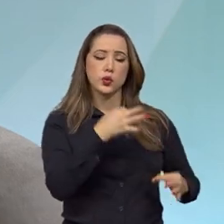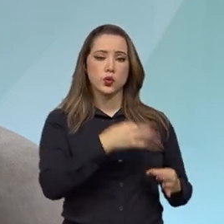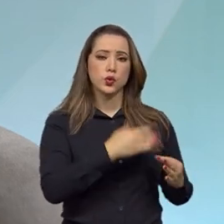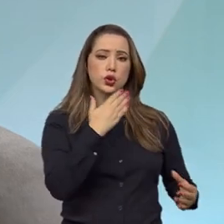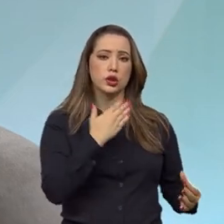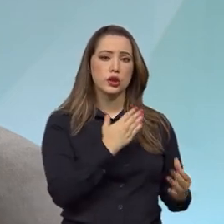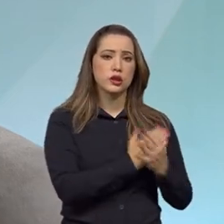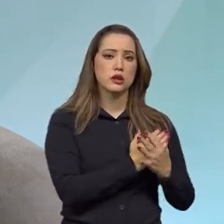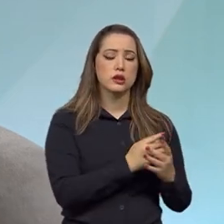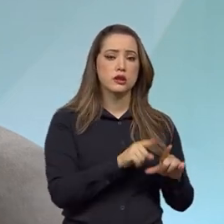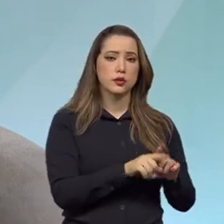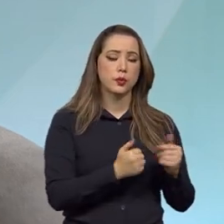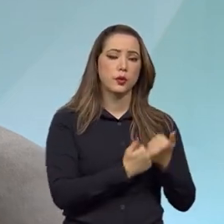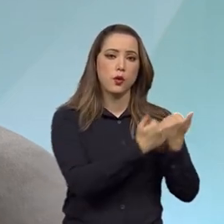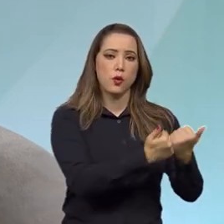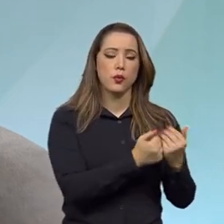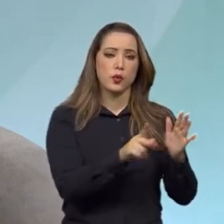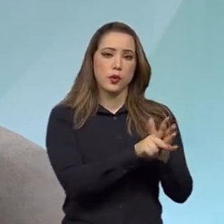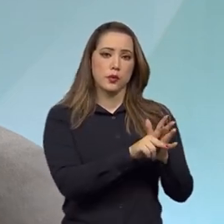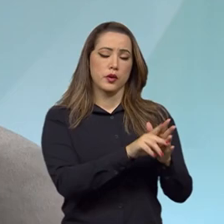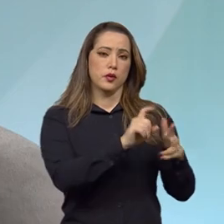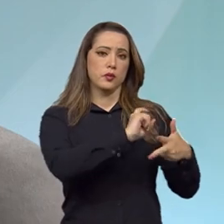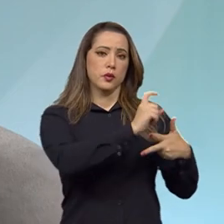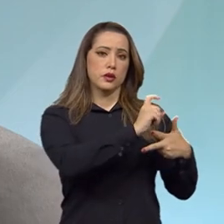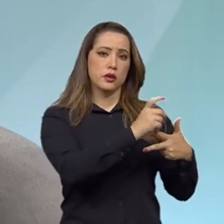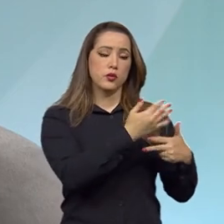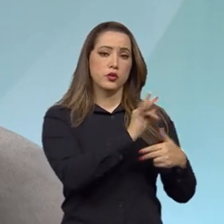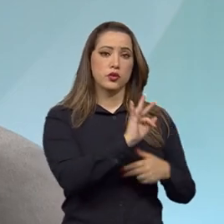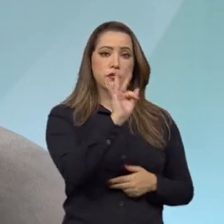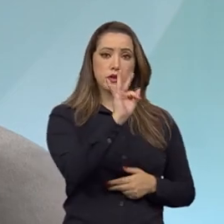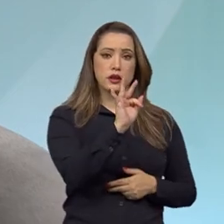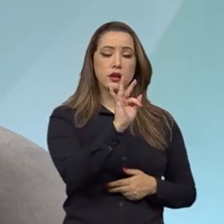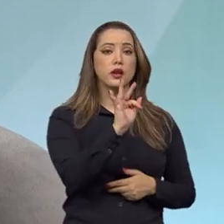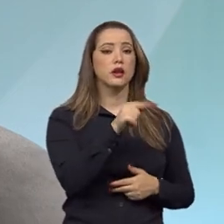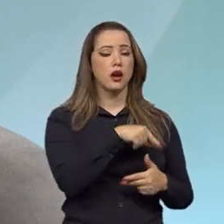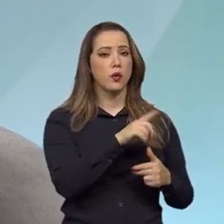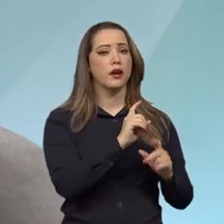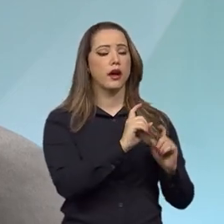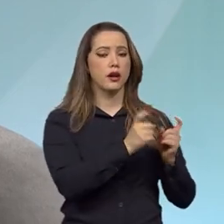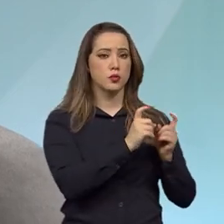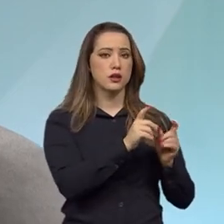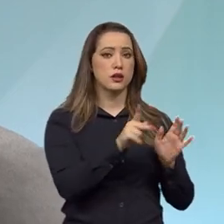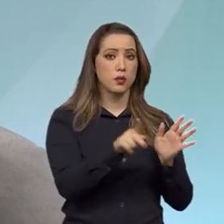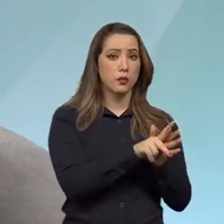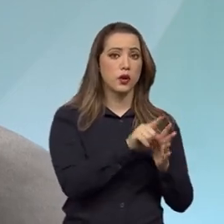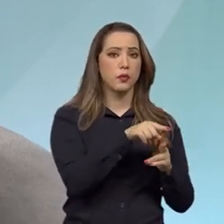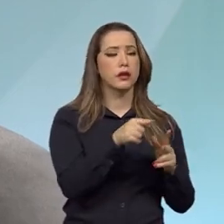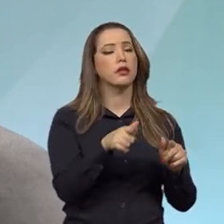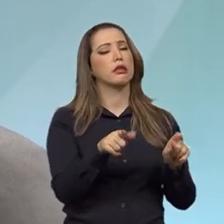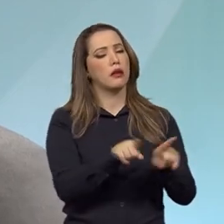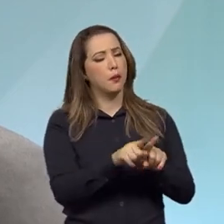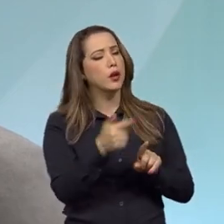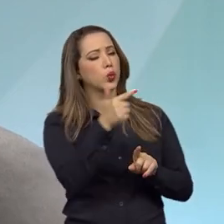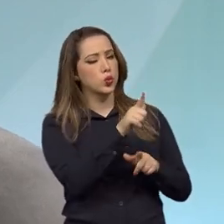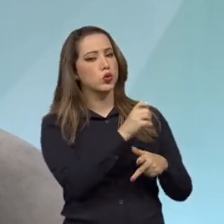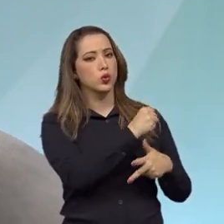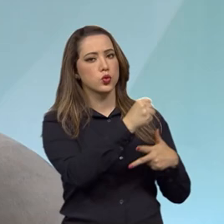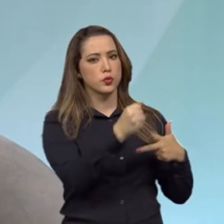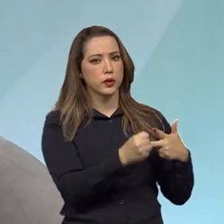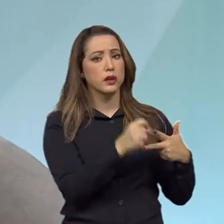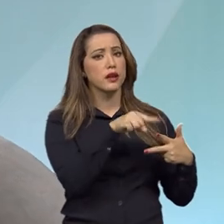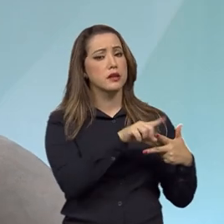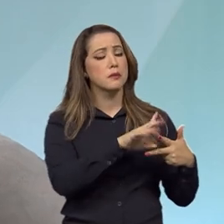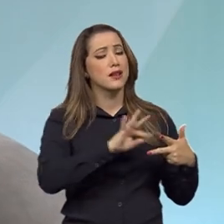e o assessoramento direto do Executivo Federal, administração direta e também dos outros poderes, mas todos ligados à